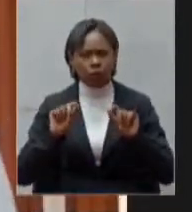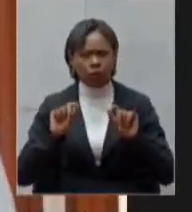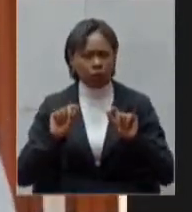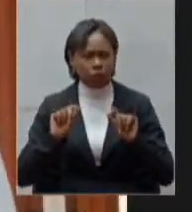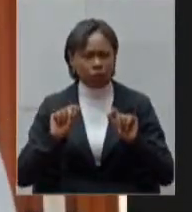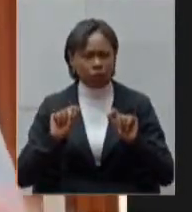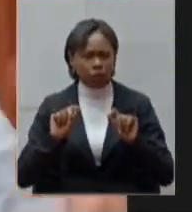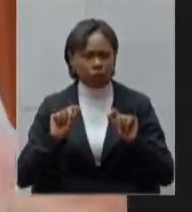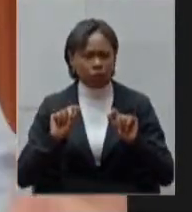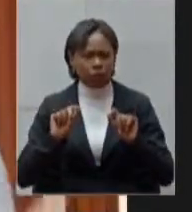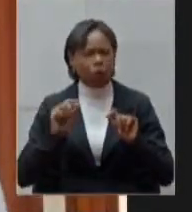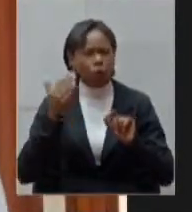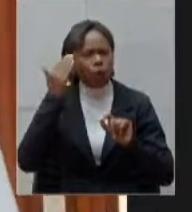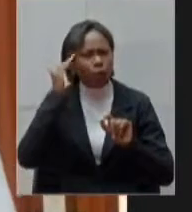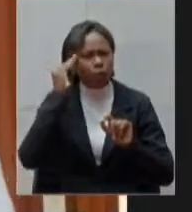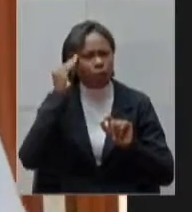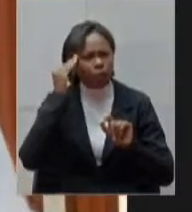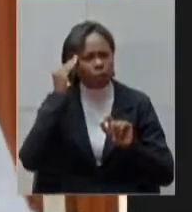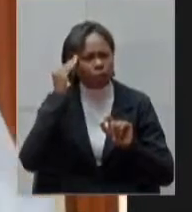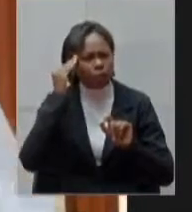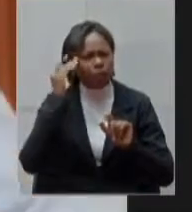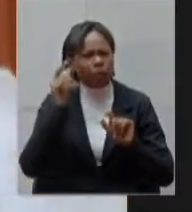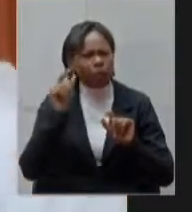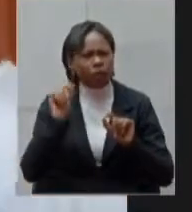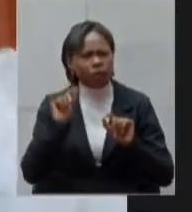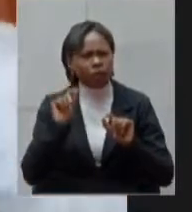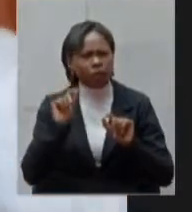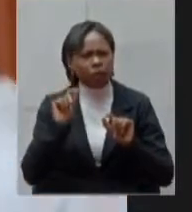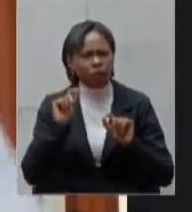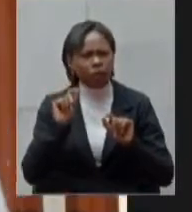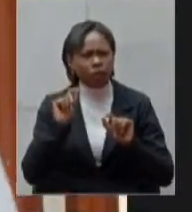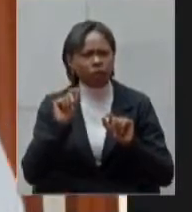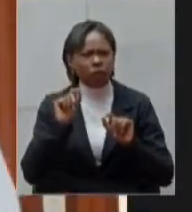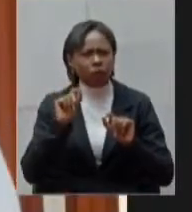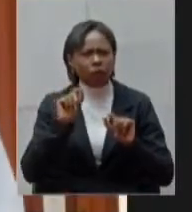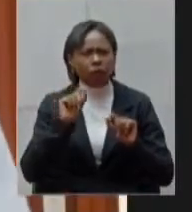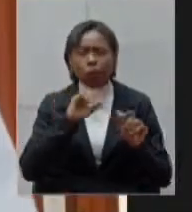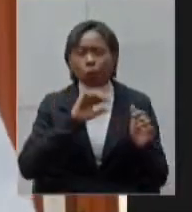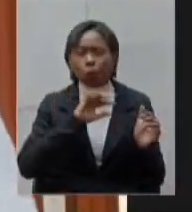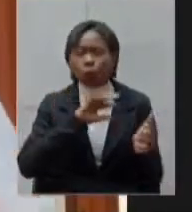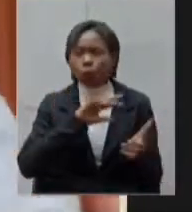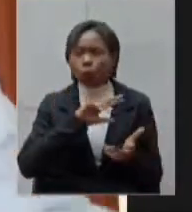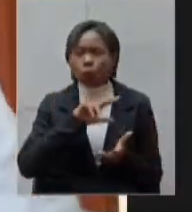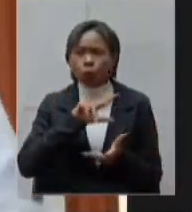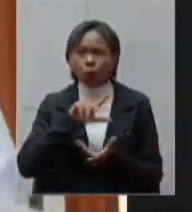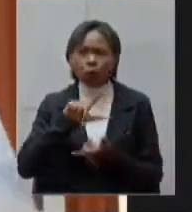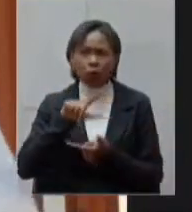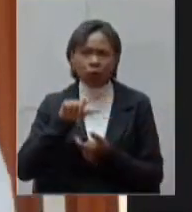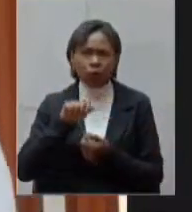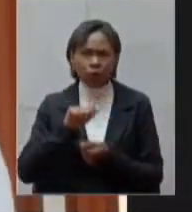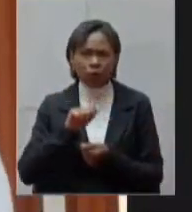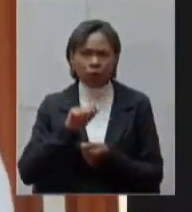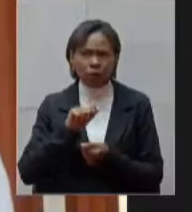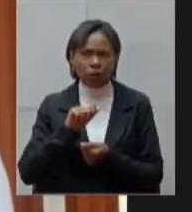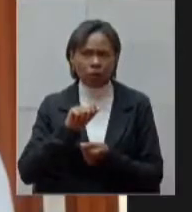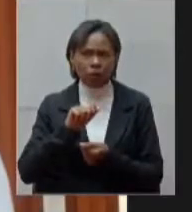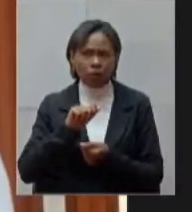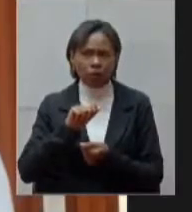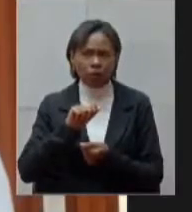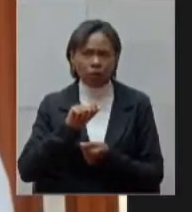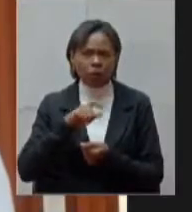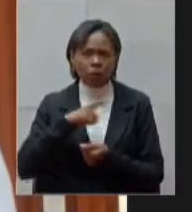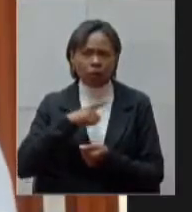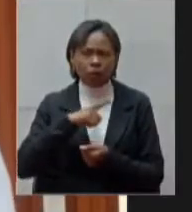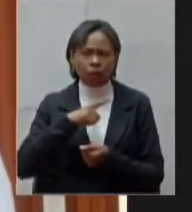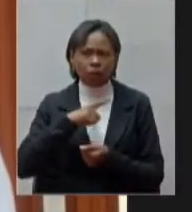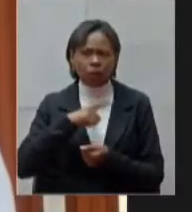um entendimento pessoal da universalização dos atendimentos médicos então por exemplo eu tenho um ótimo centro cardiovascular na minha cidade